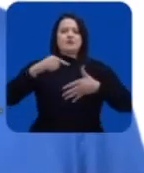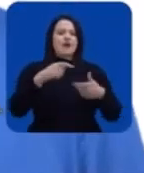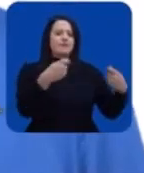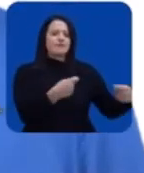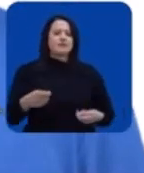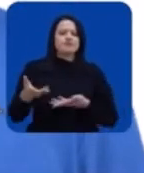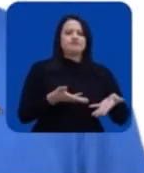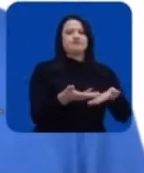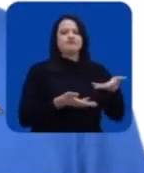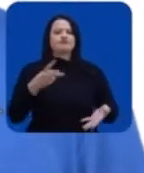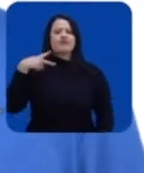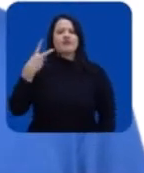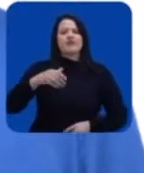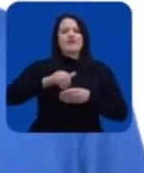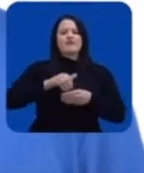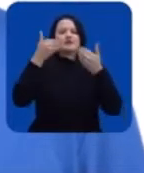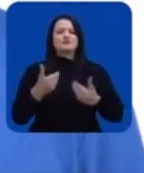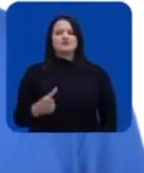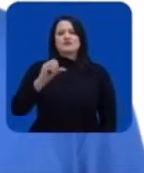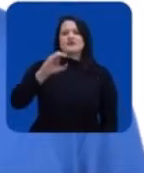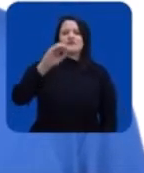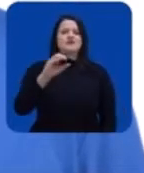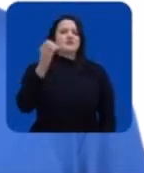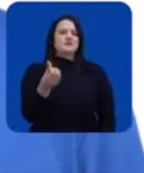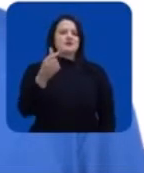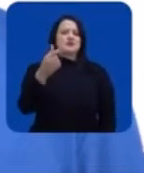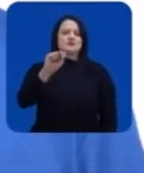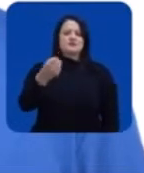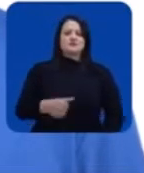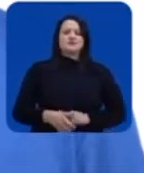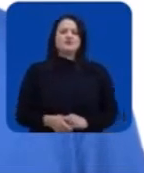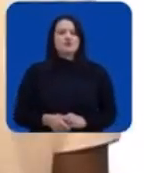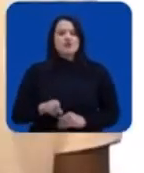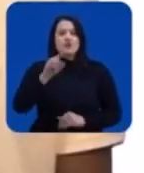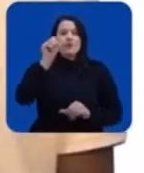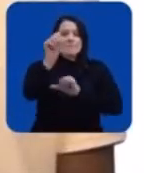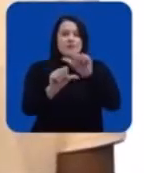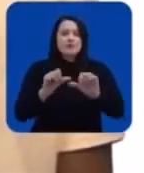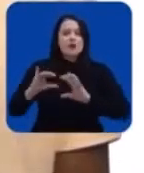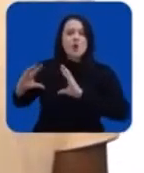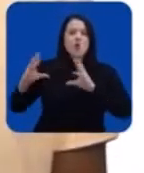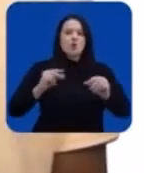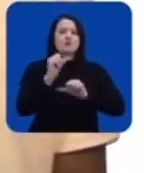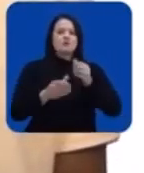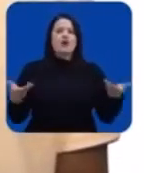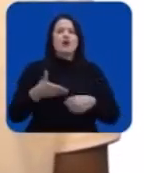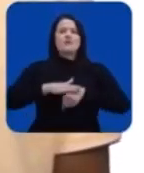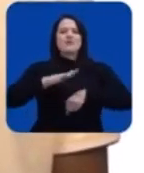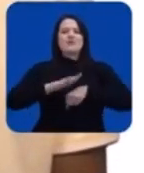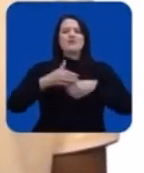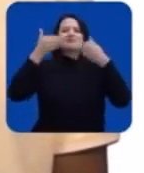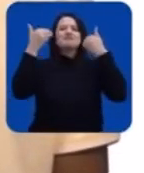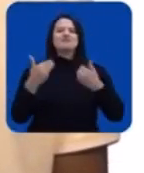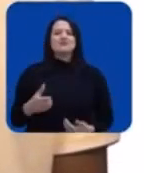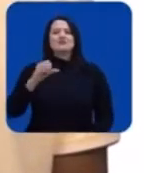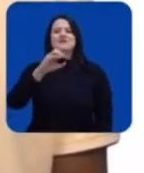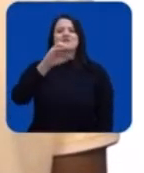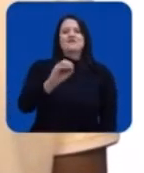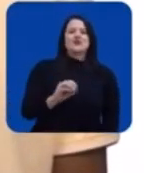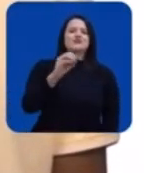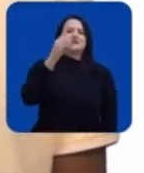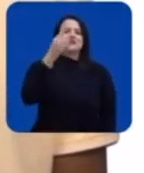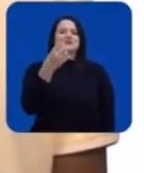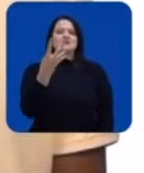Minha prioridade é a necessidade da população. Para, vereador Rodolfo Rocha, 90-6-78. Tudo muda quando você muda. A hora é essa. Marcos